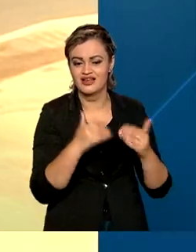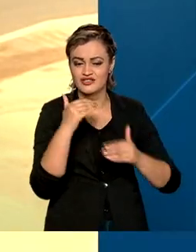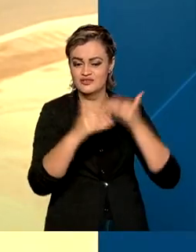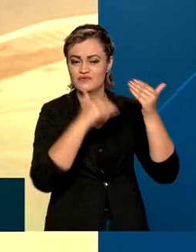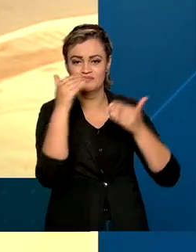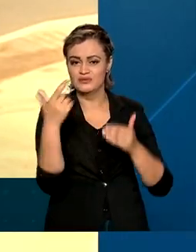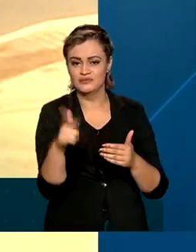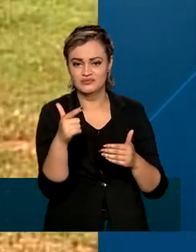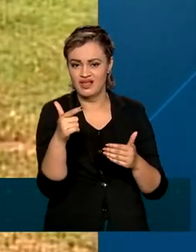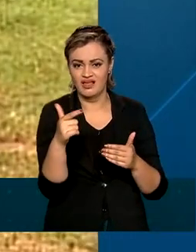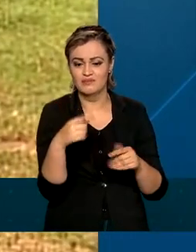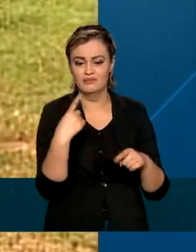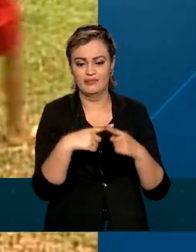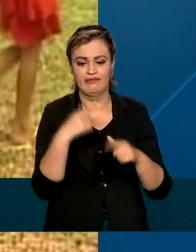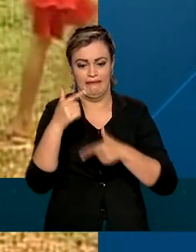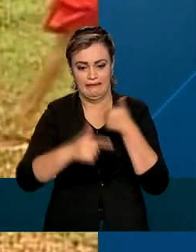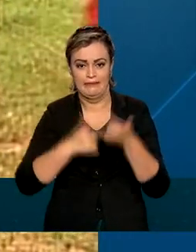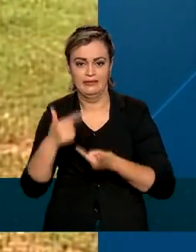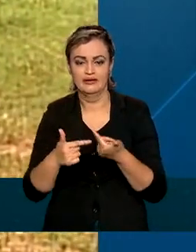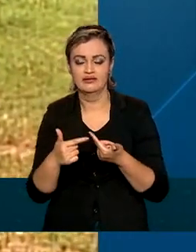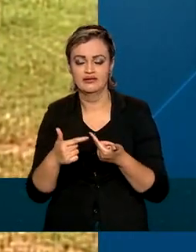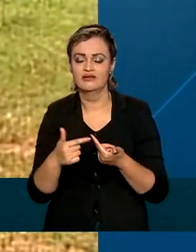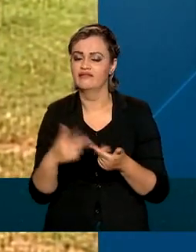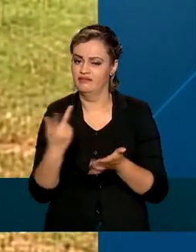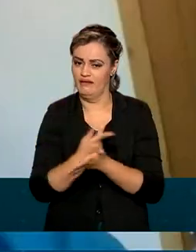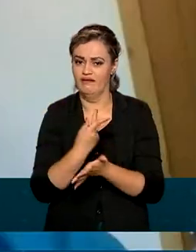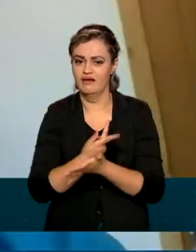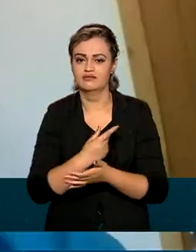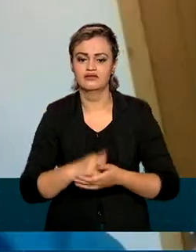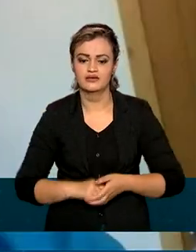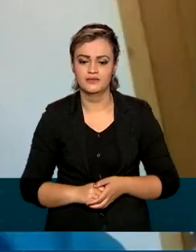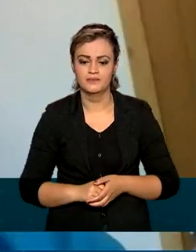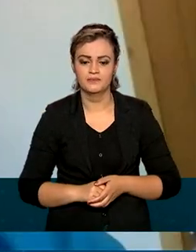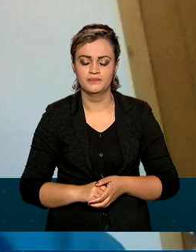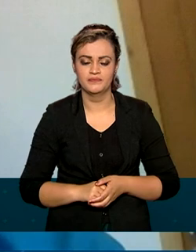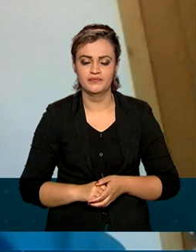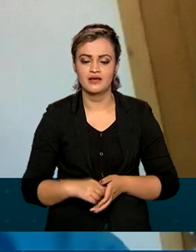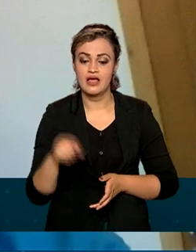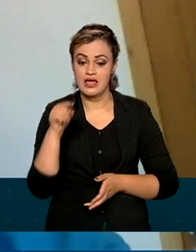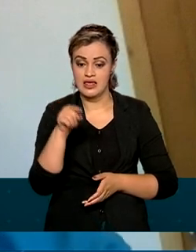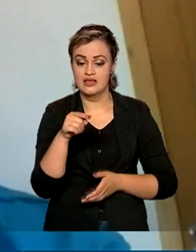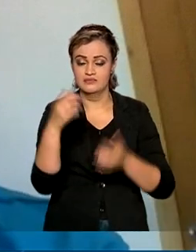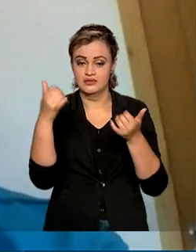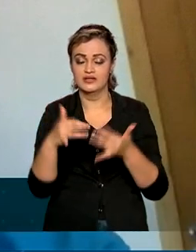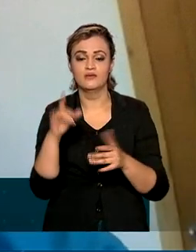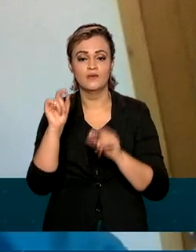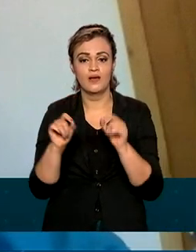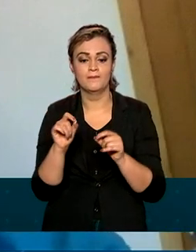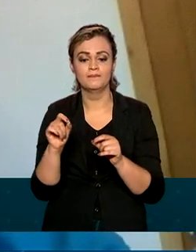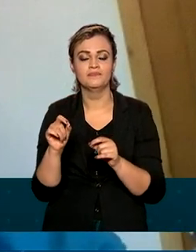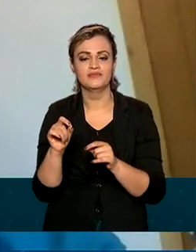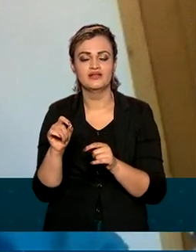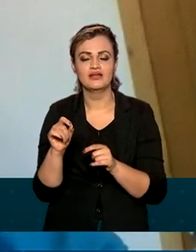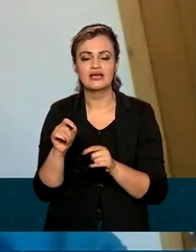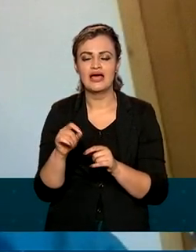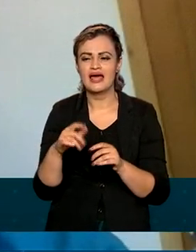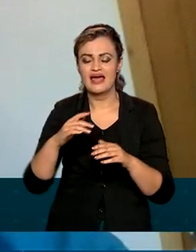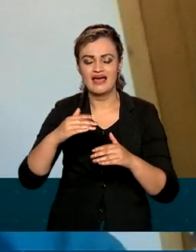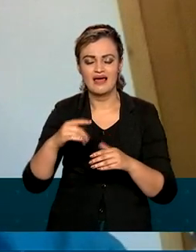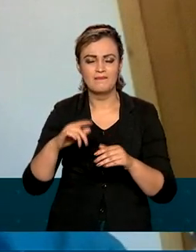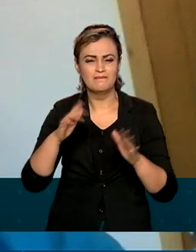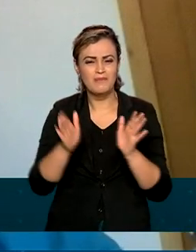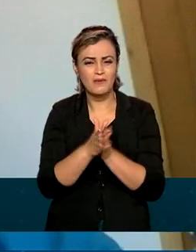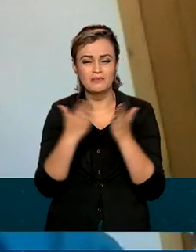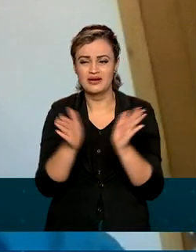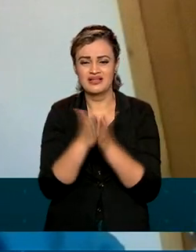físico e mental é considerado trabalho infantil. Ele é aquele que reproduz ciclos de pobreza